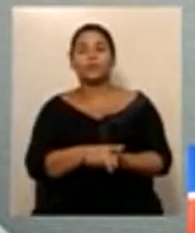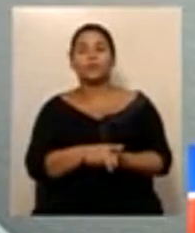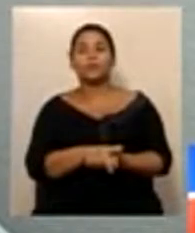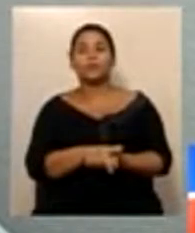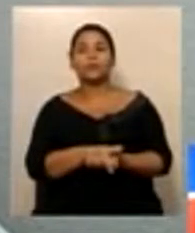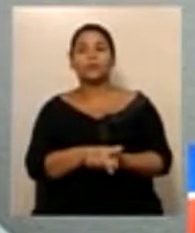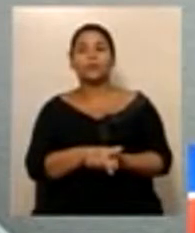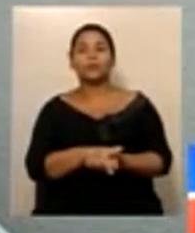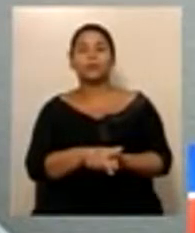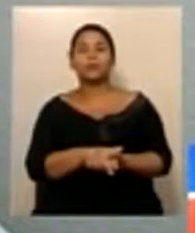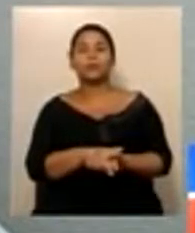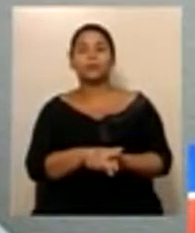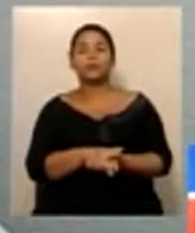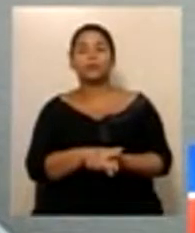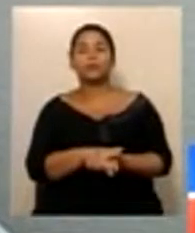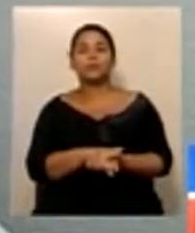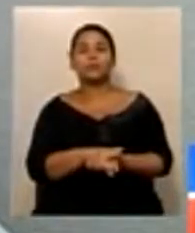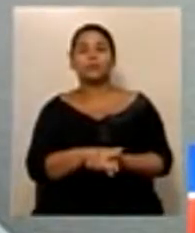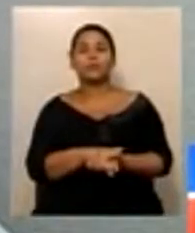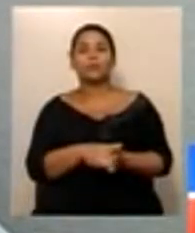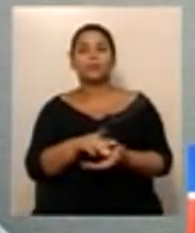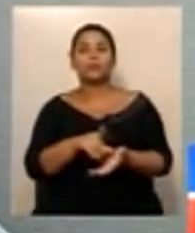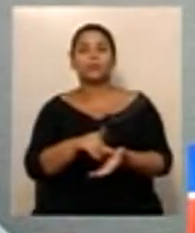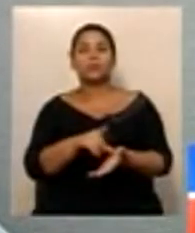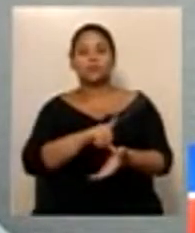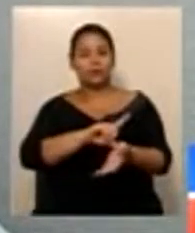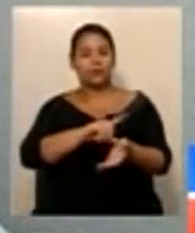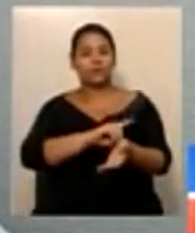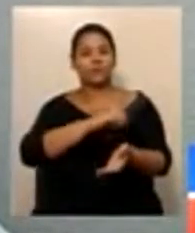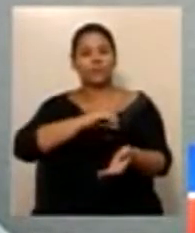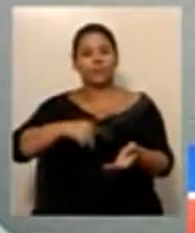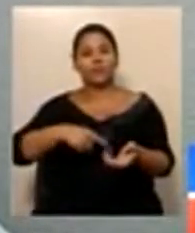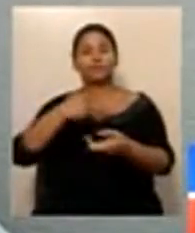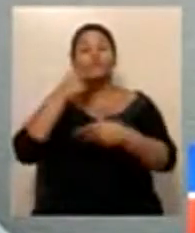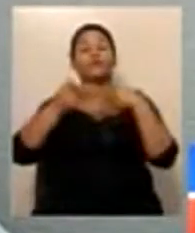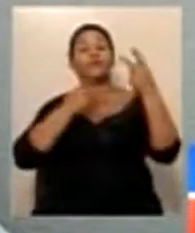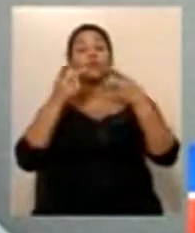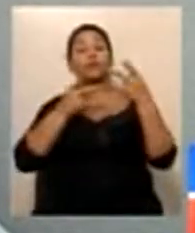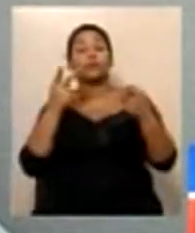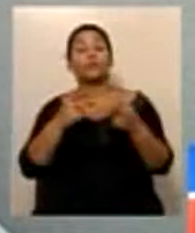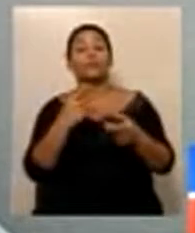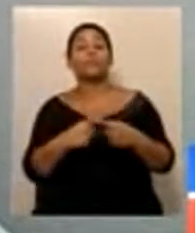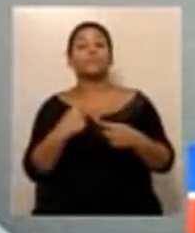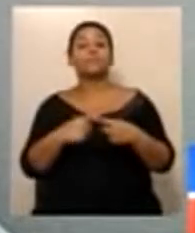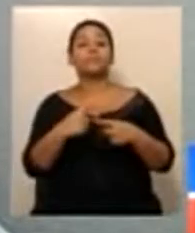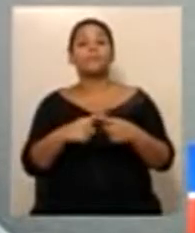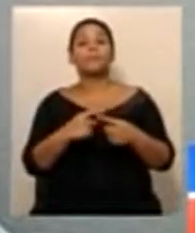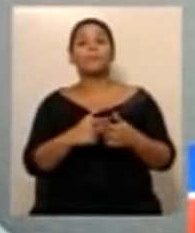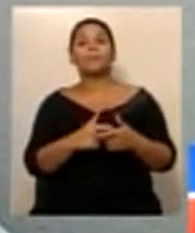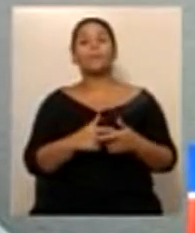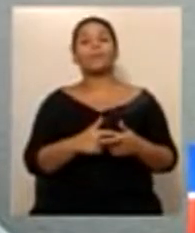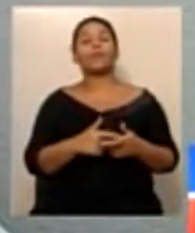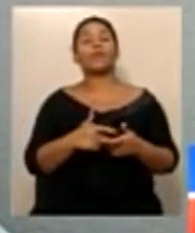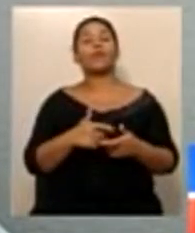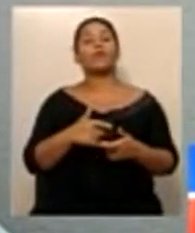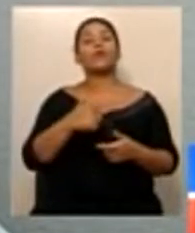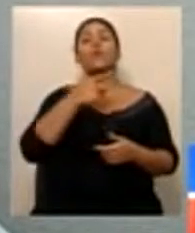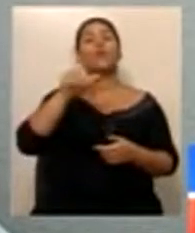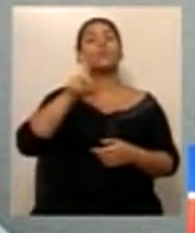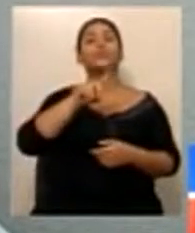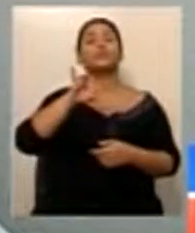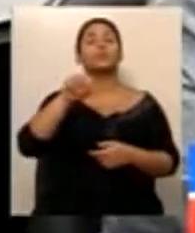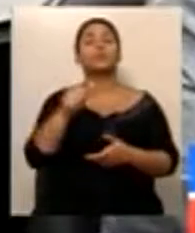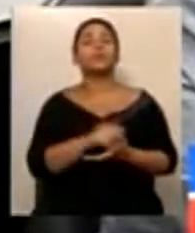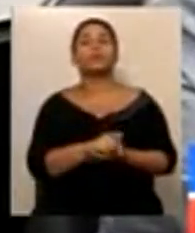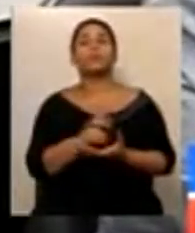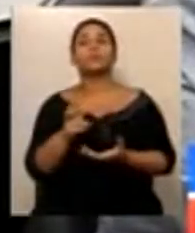resposta ao questionamento do deputado Olavo Calheiros com relação, já que em outra oportunidade, um aumento que foi concedido ao